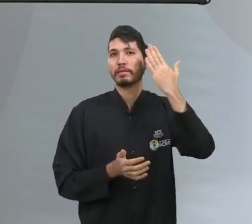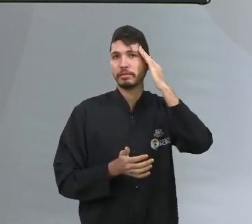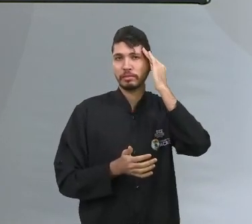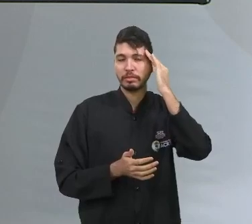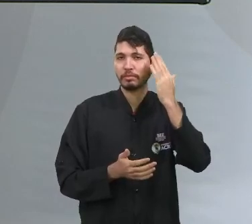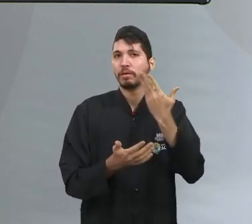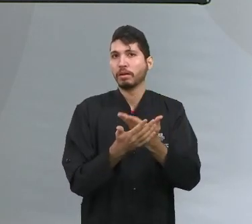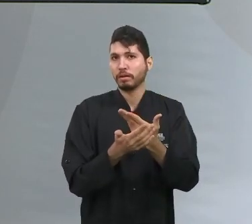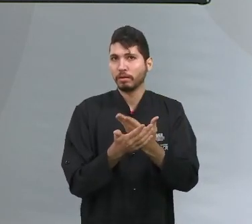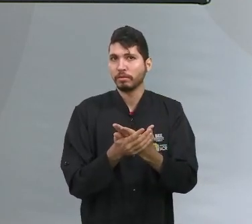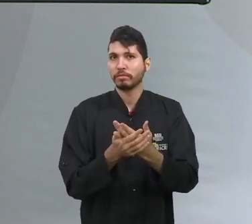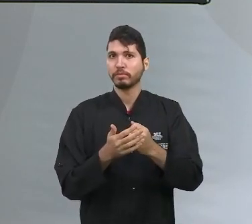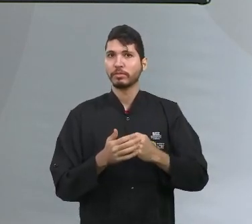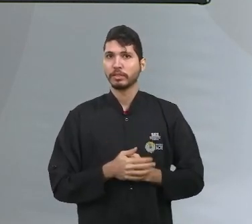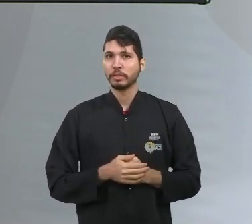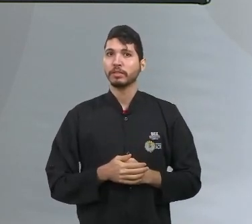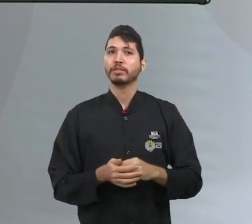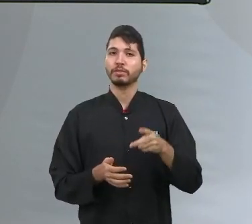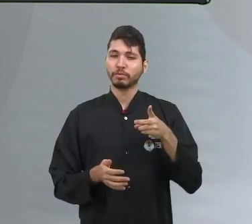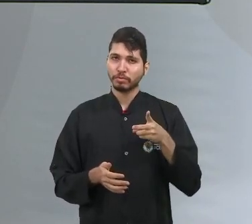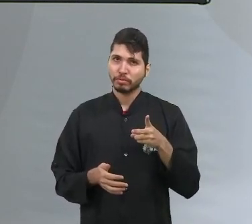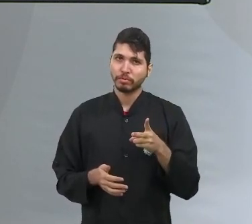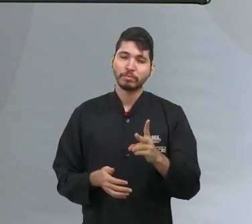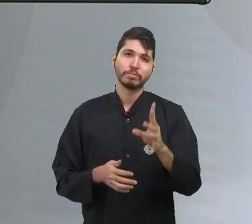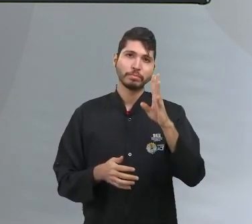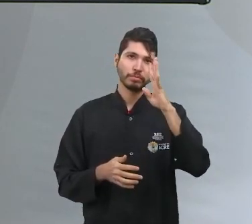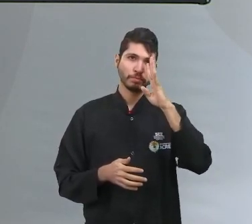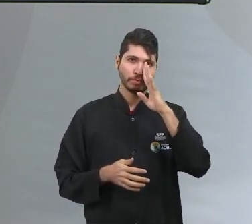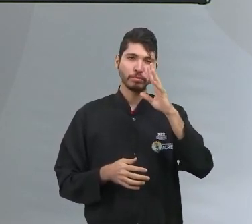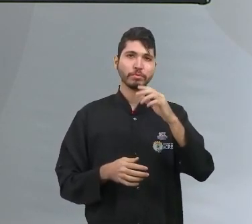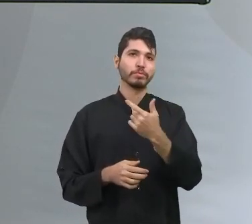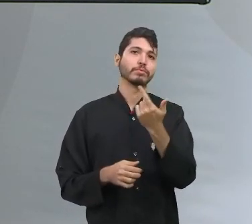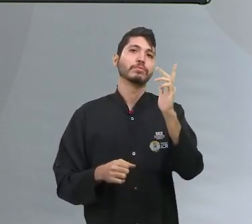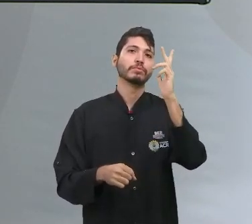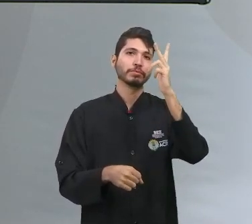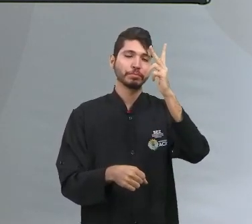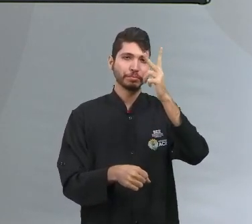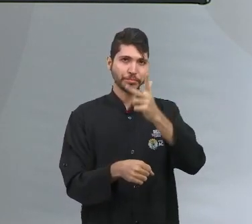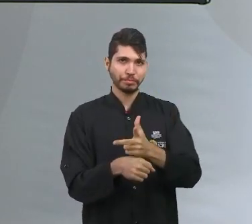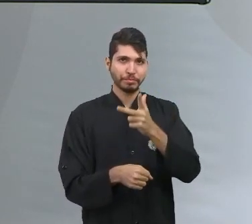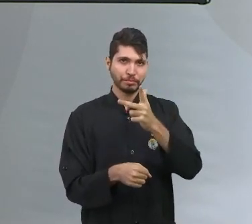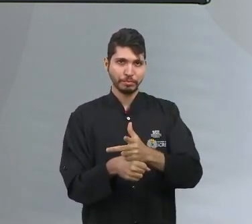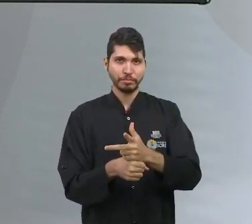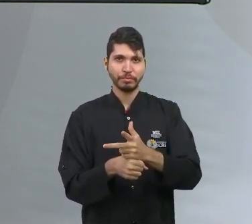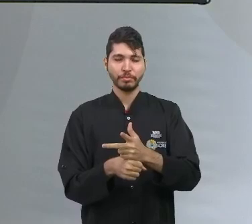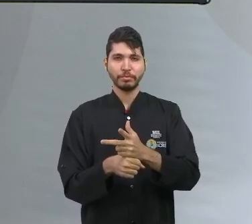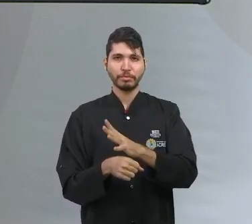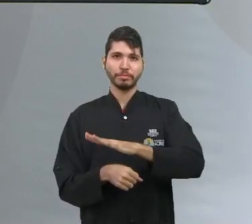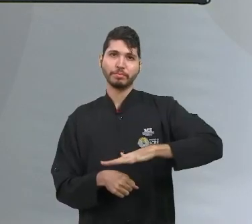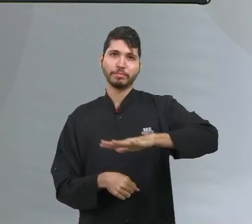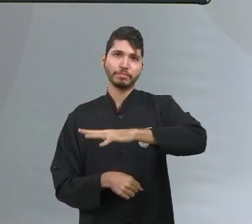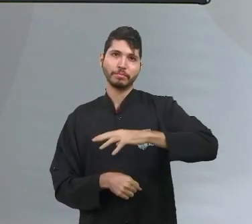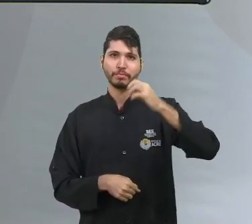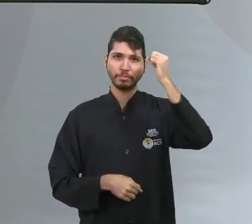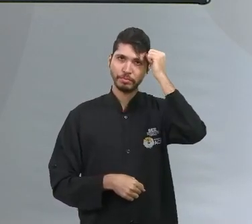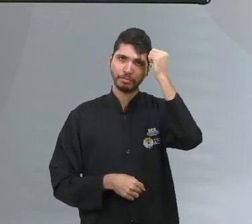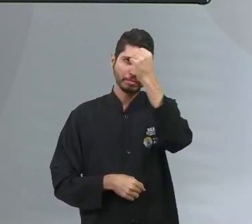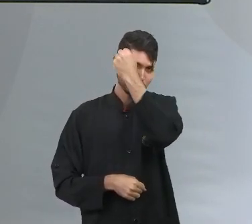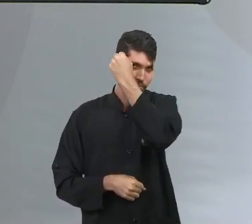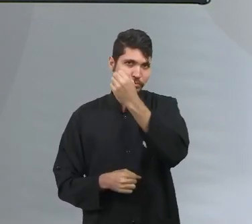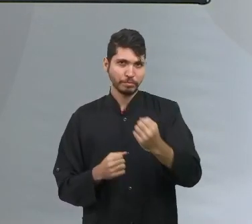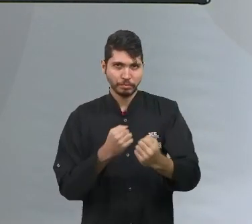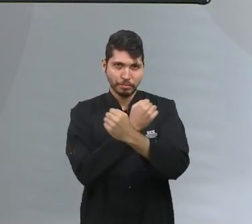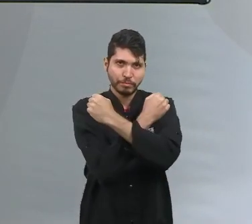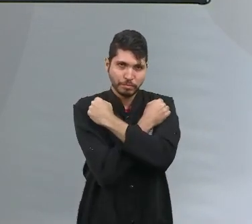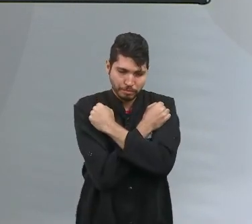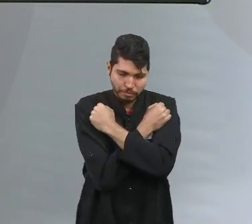videoaula e não deixe de acompanhar as demais aulas do componente de Sociologia. Um abraço a